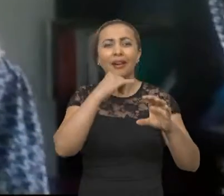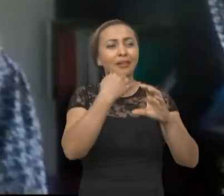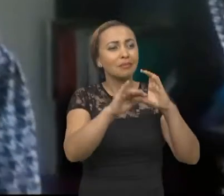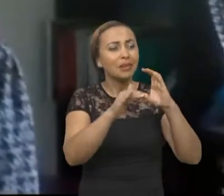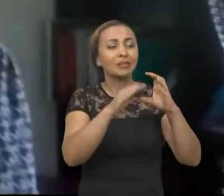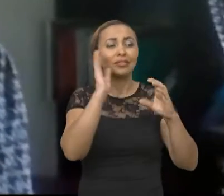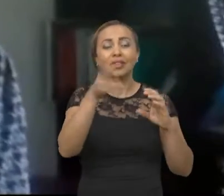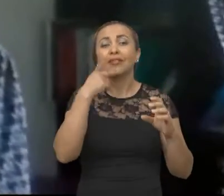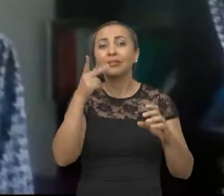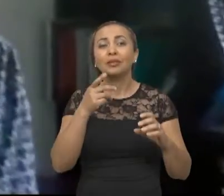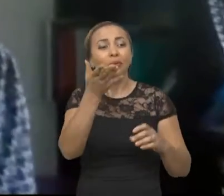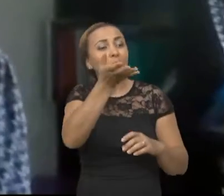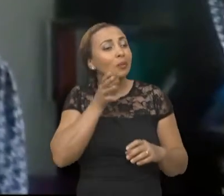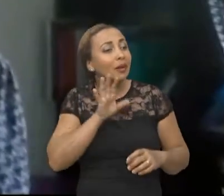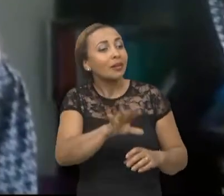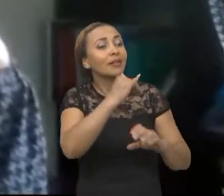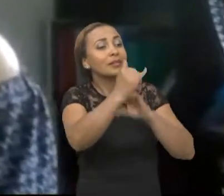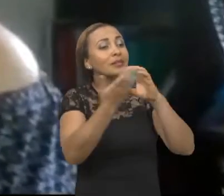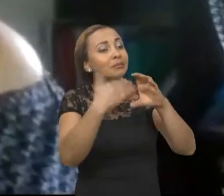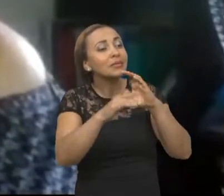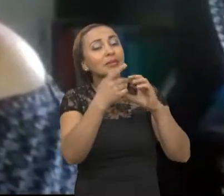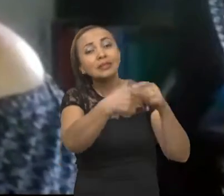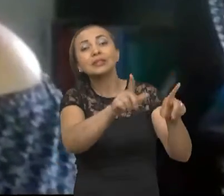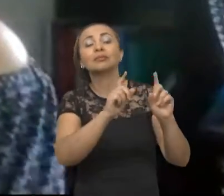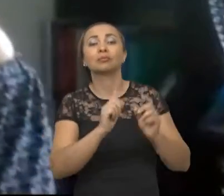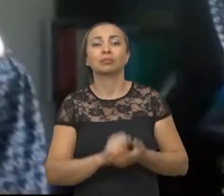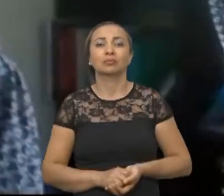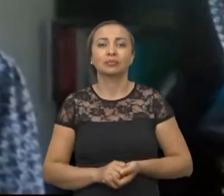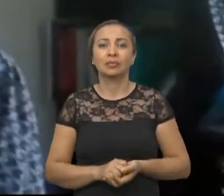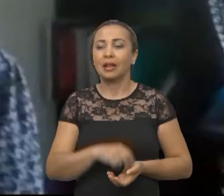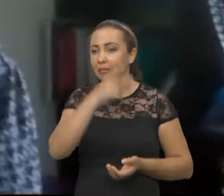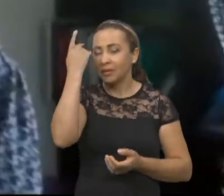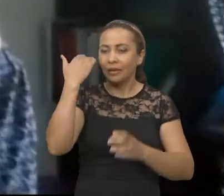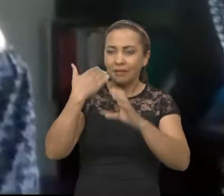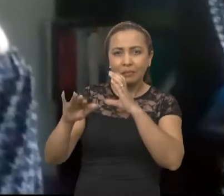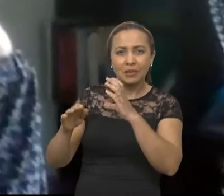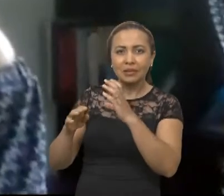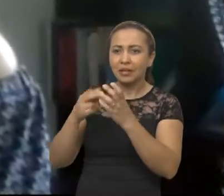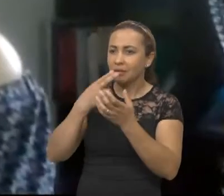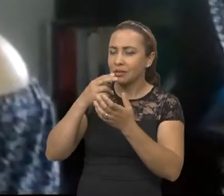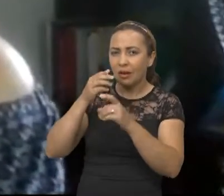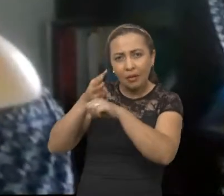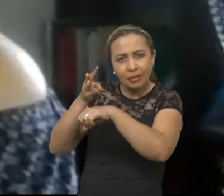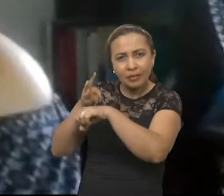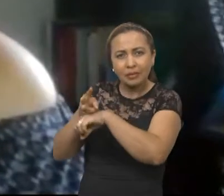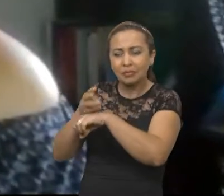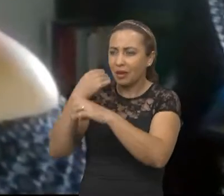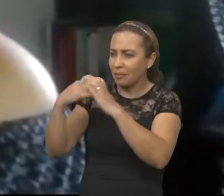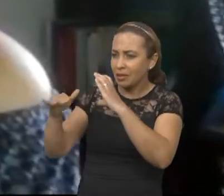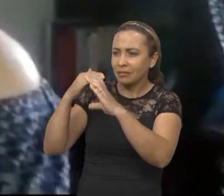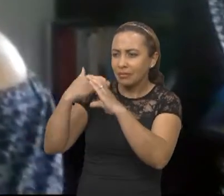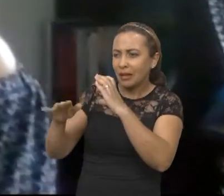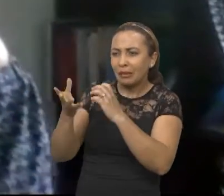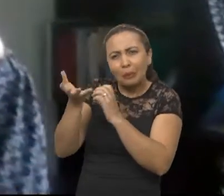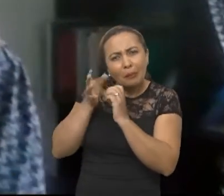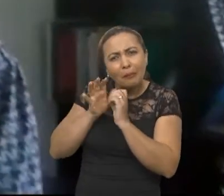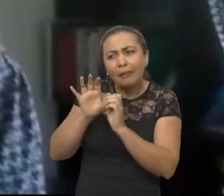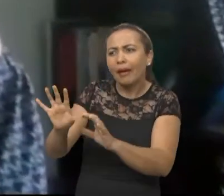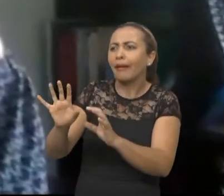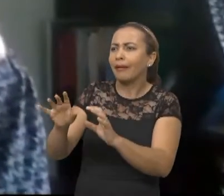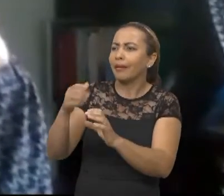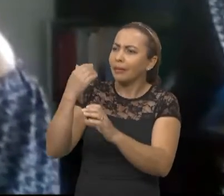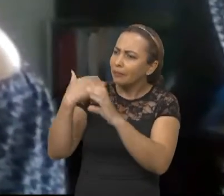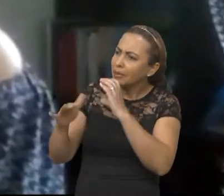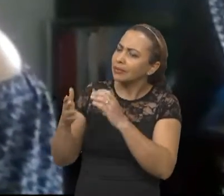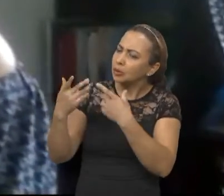-mail daquela pessoa e você já disse, não quero mais receber e-mail seu. Uma pessoa manda mensagem no WhatsApp para você e você já disse,